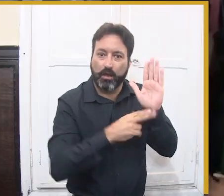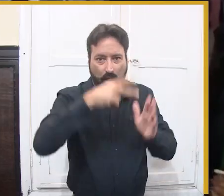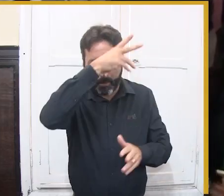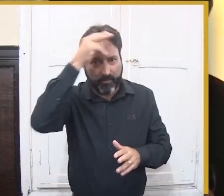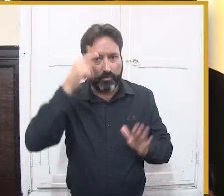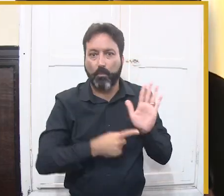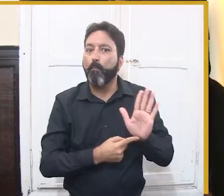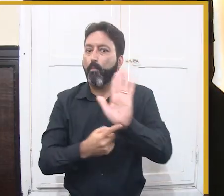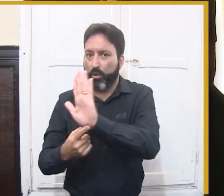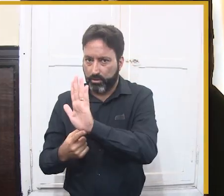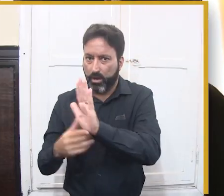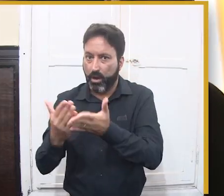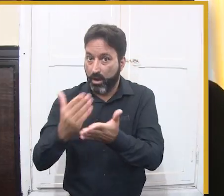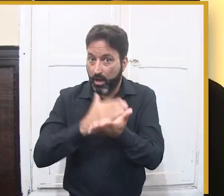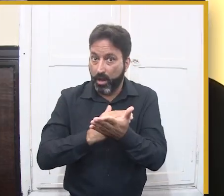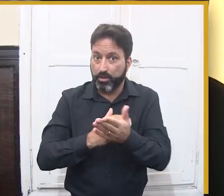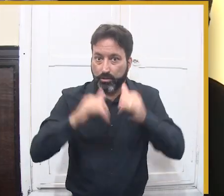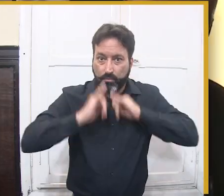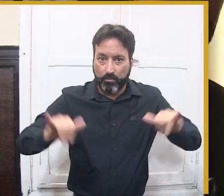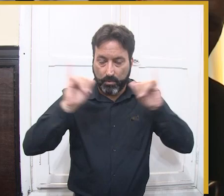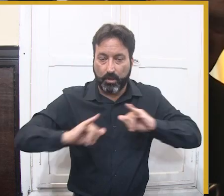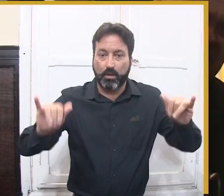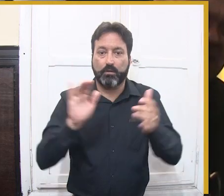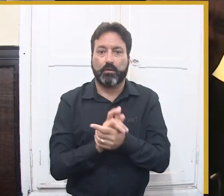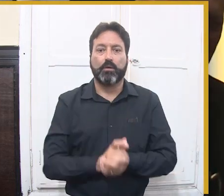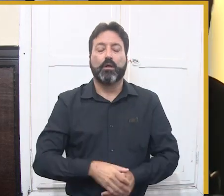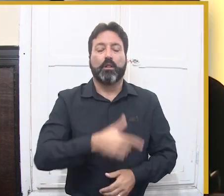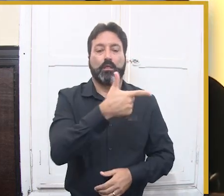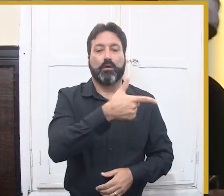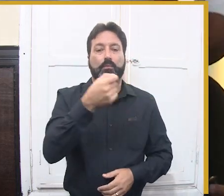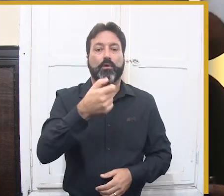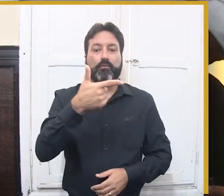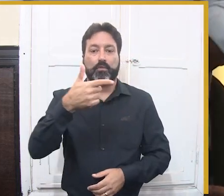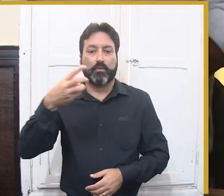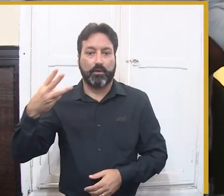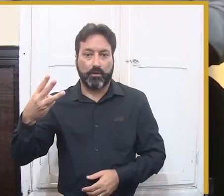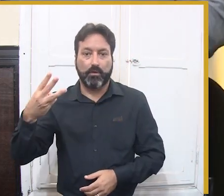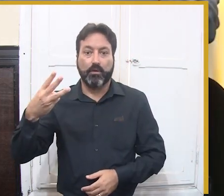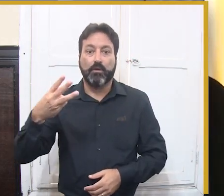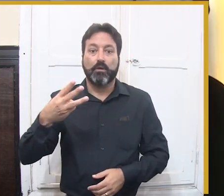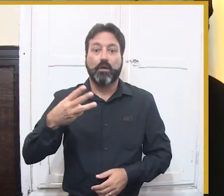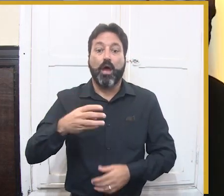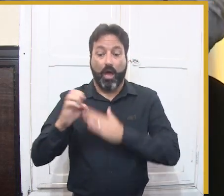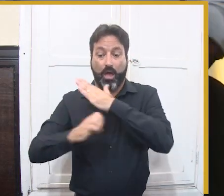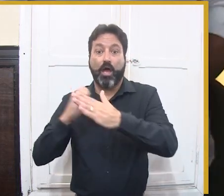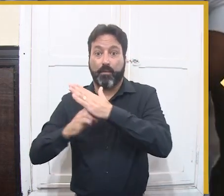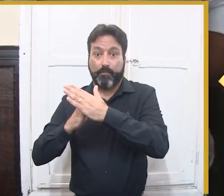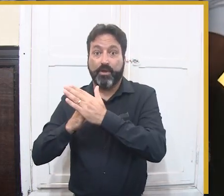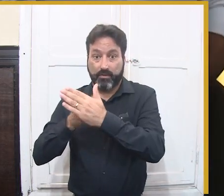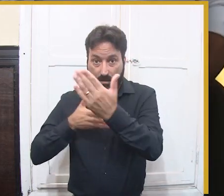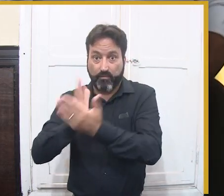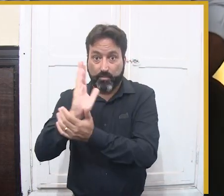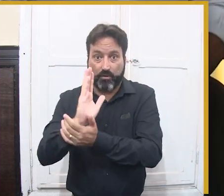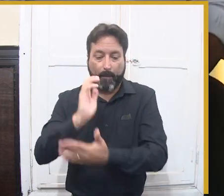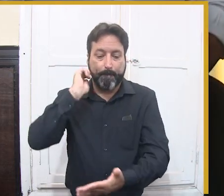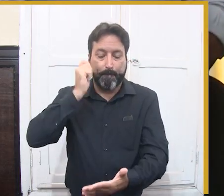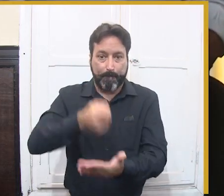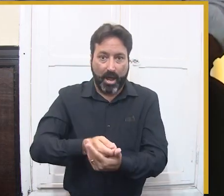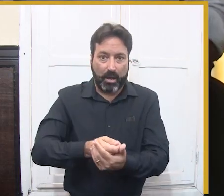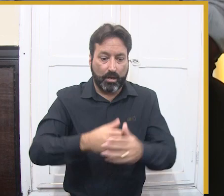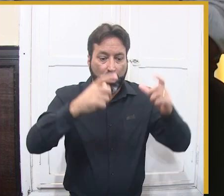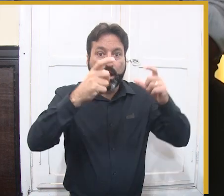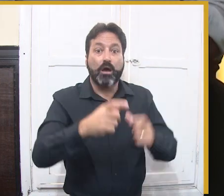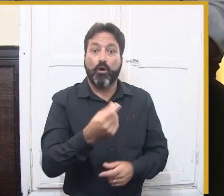A empresa vencedora desse certame deverá seguir as diretrizes estabelecidas pela Prefeitura que será